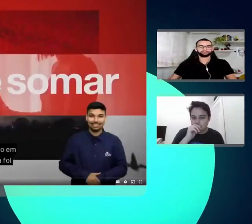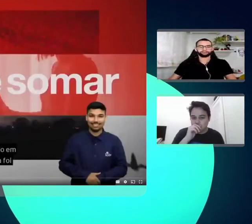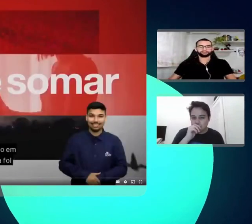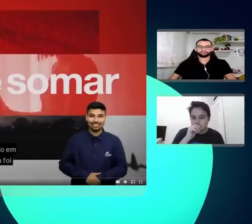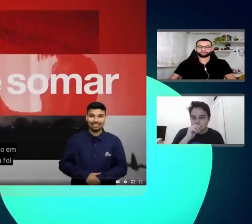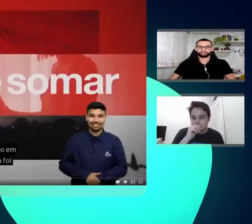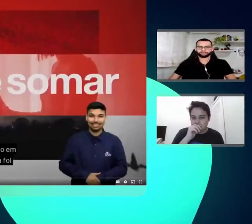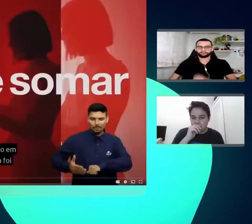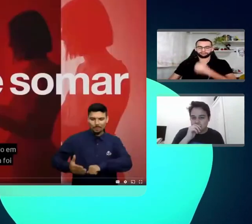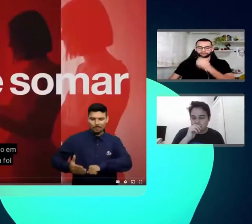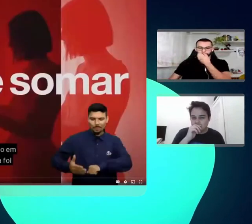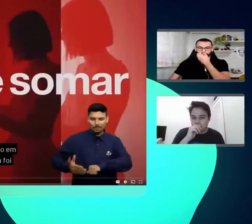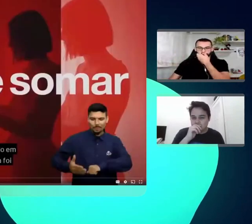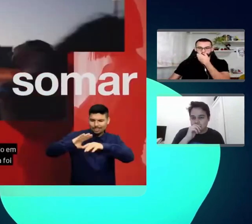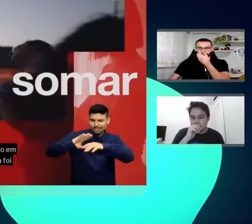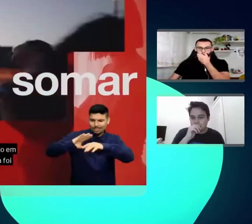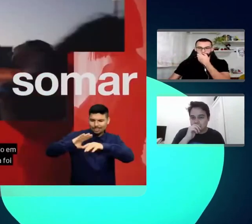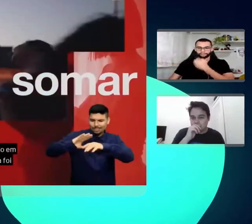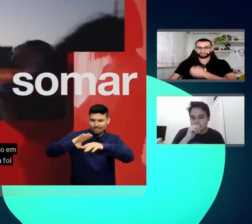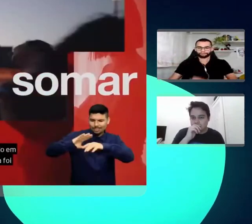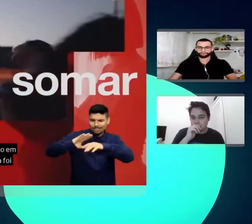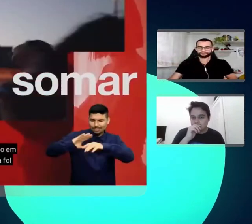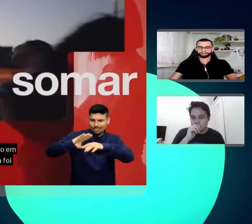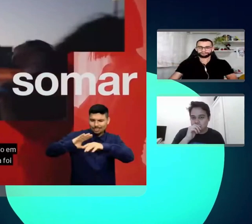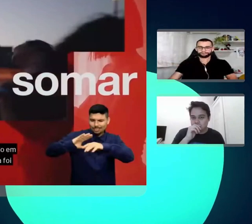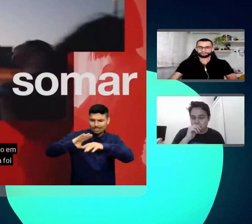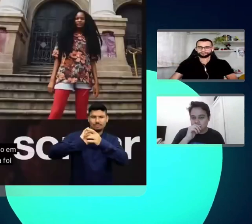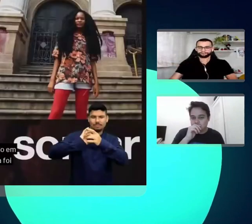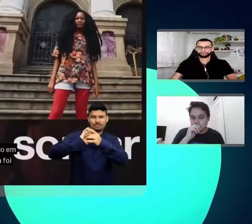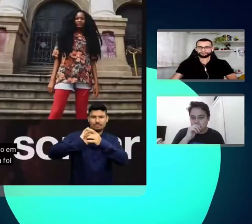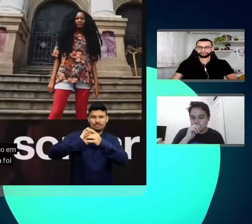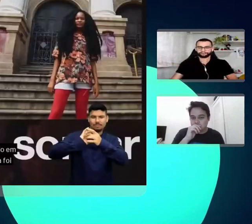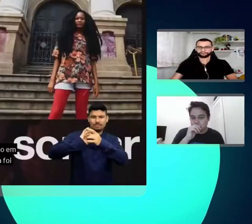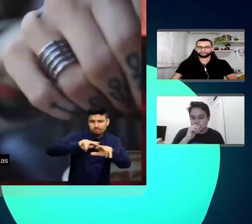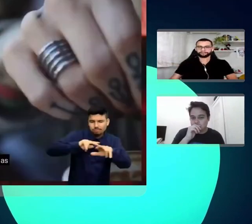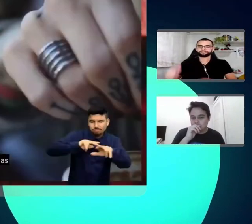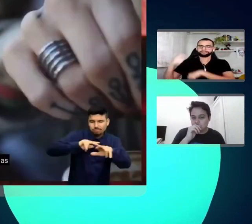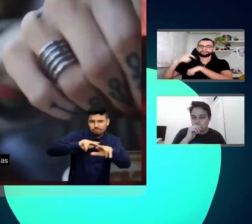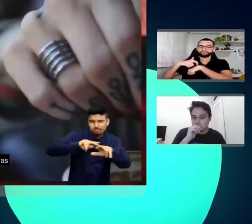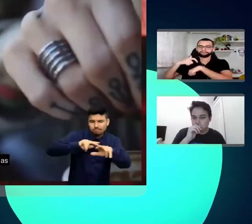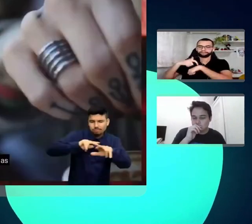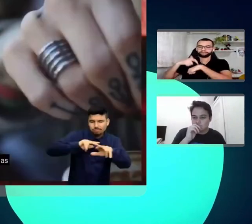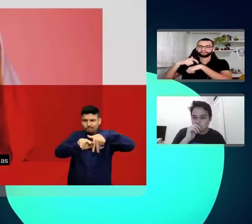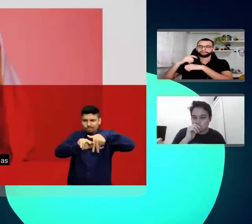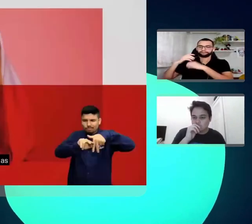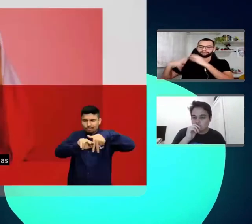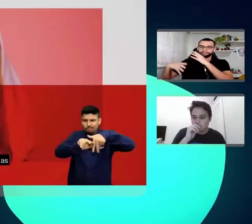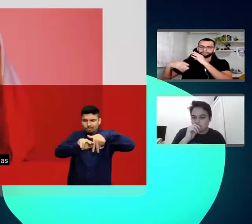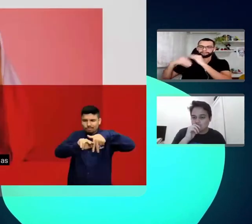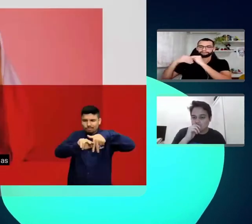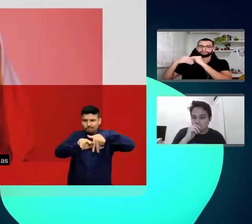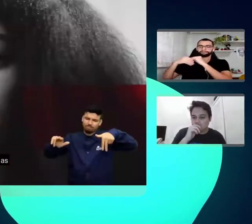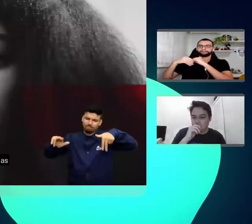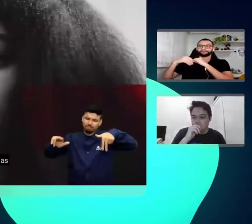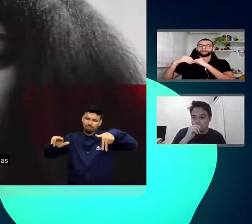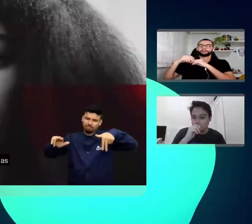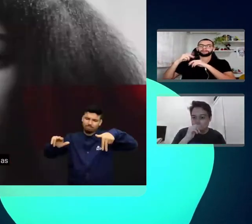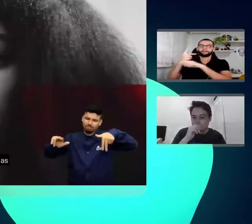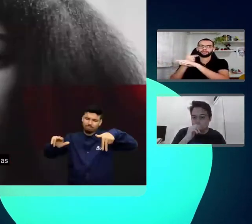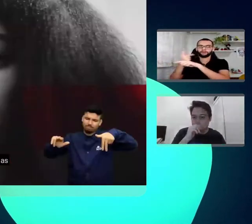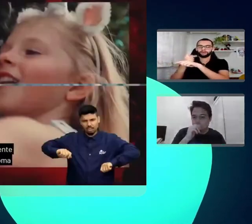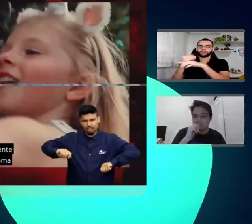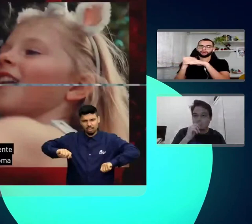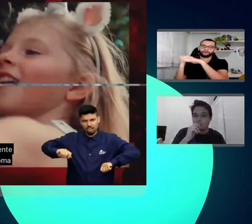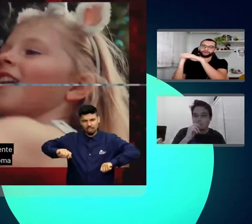O tempo de somar. No mundo em busca por igualdade, nunca foi tão claro o valor das diferenças. Sabemos que as